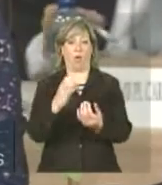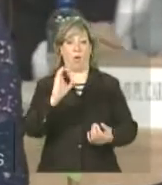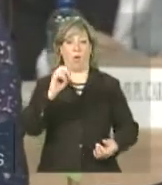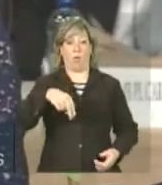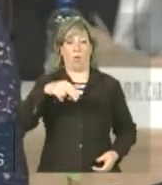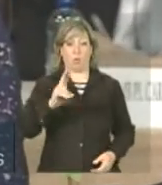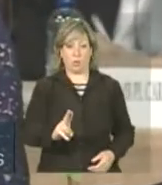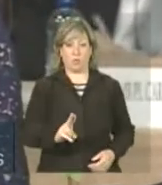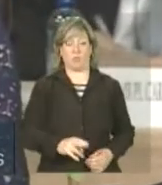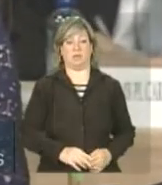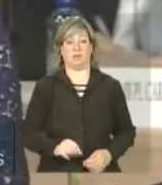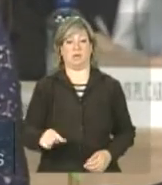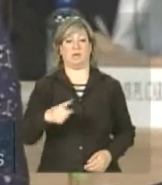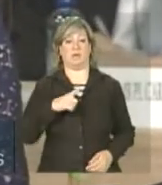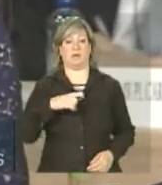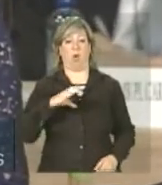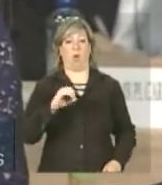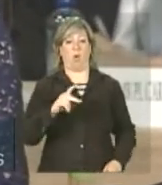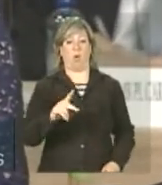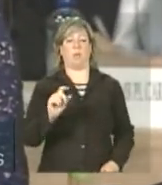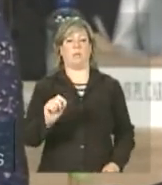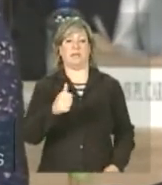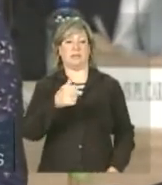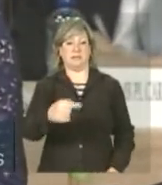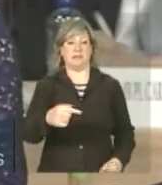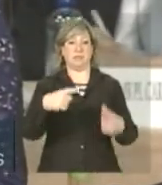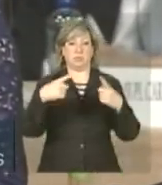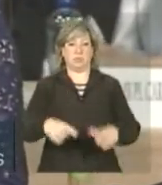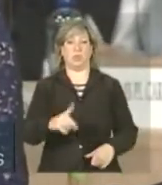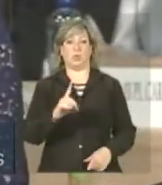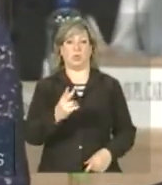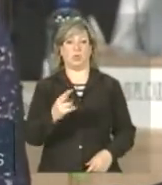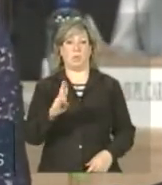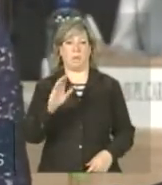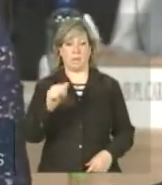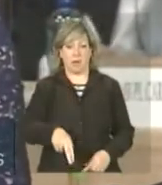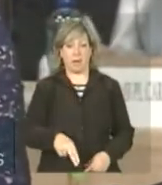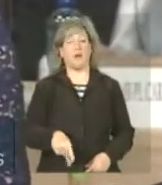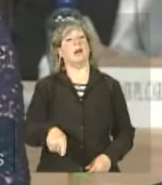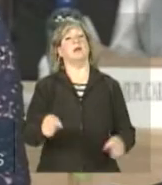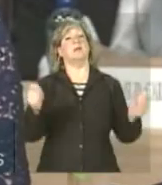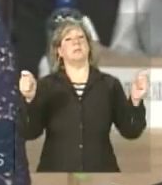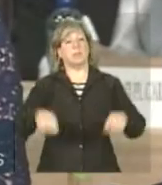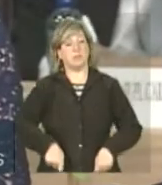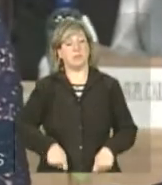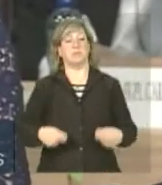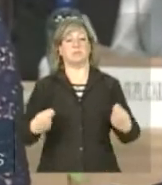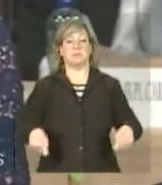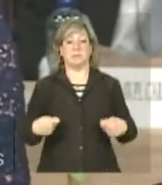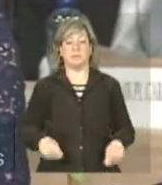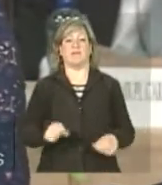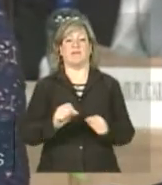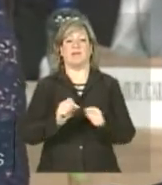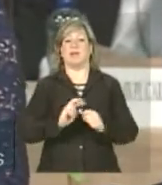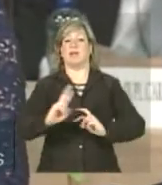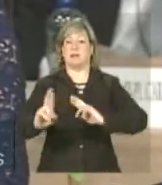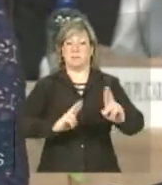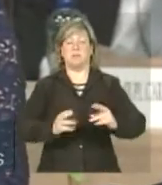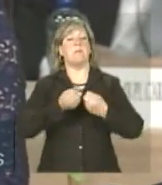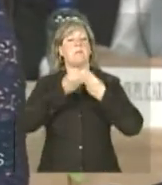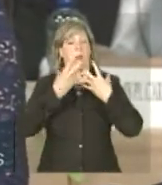a COP17, em Durban, poderá e deverá produzir resultados